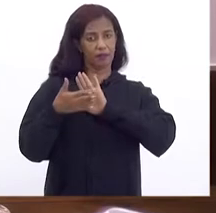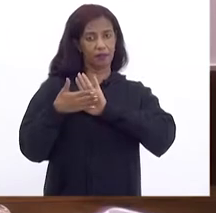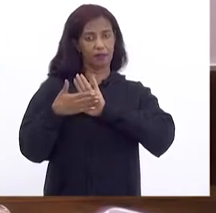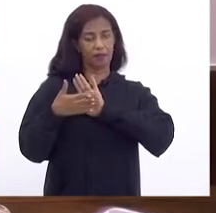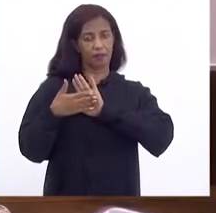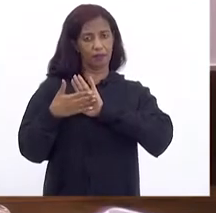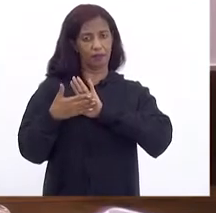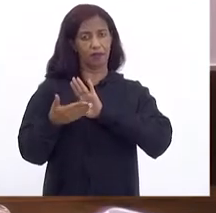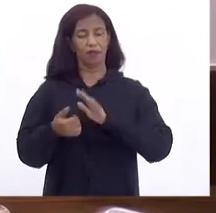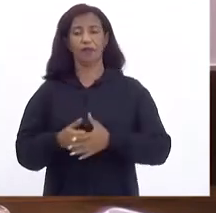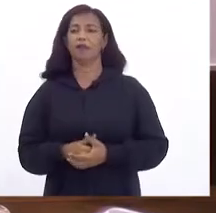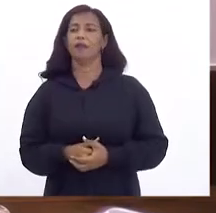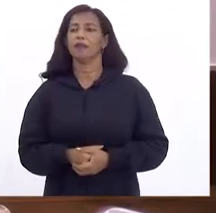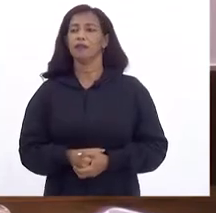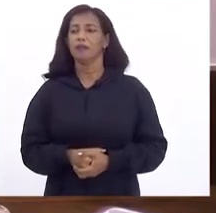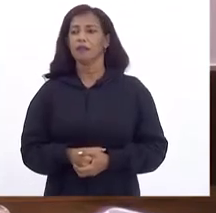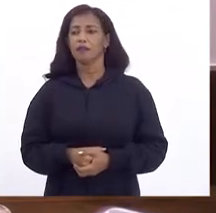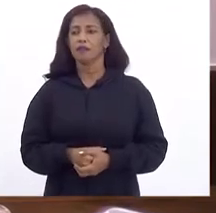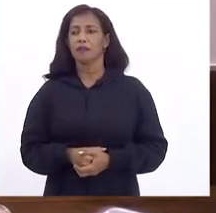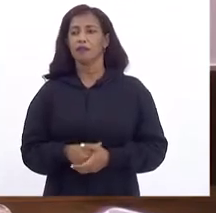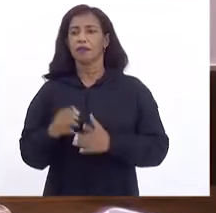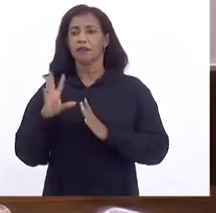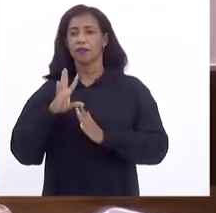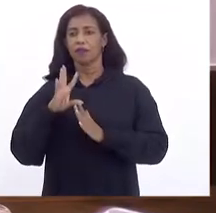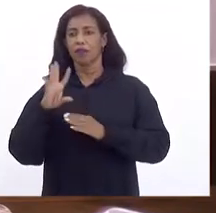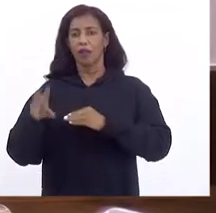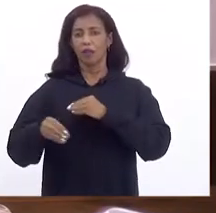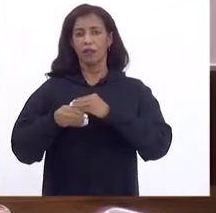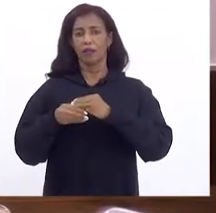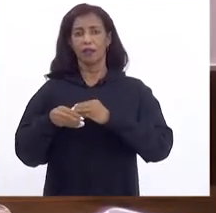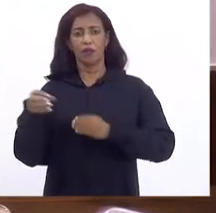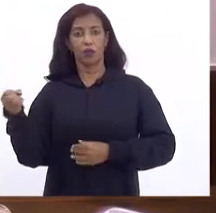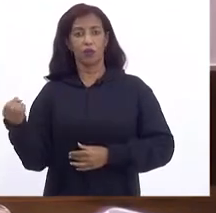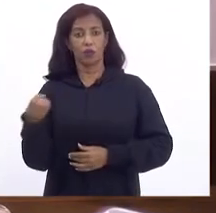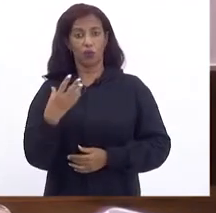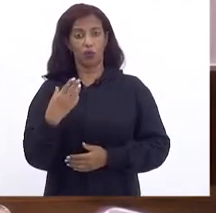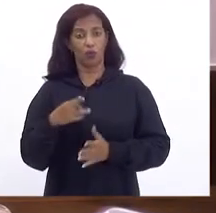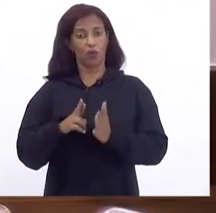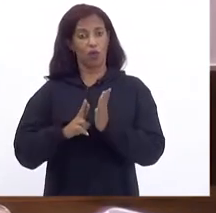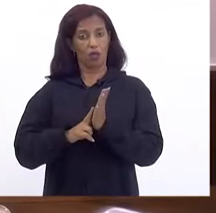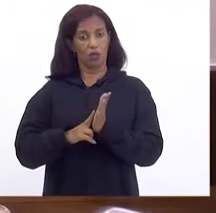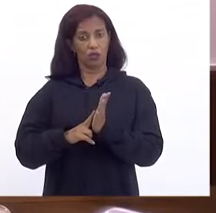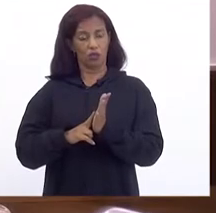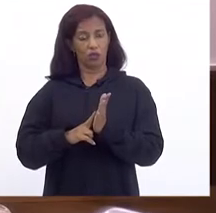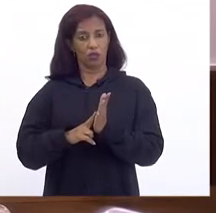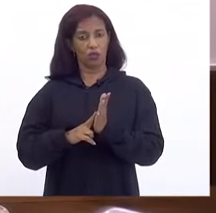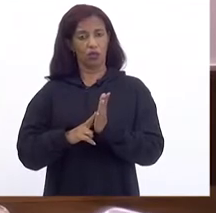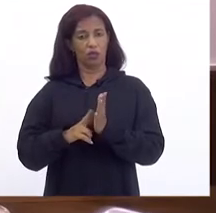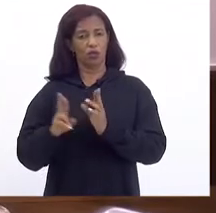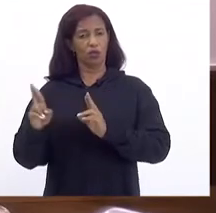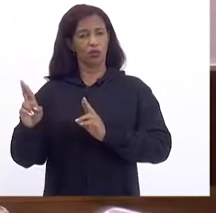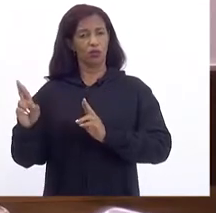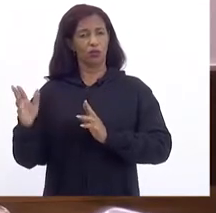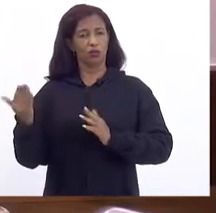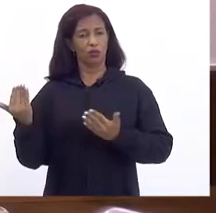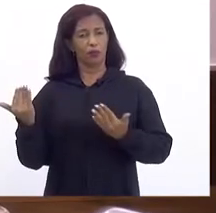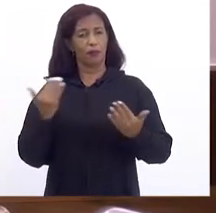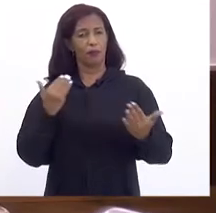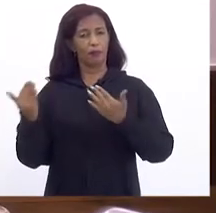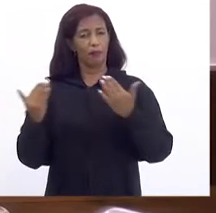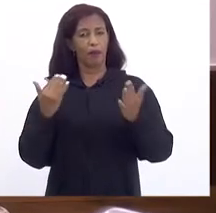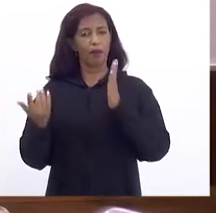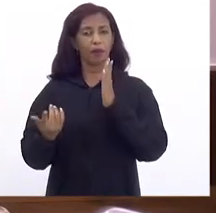De adesão Ao novo regime Os parâmetros Macroeconômicos